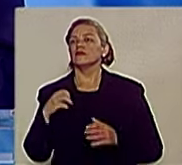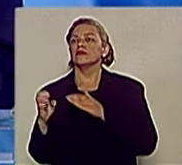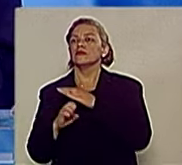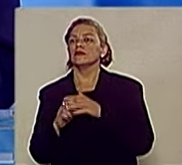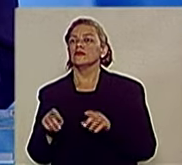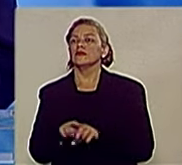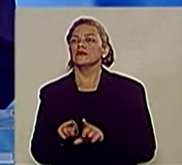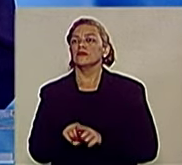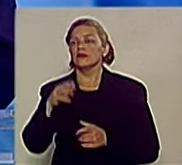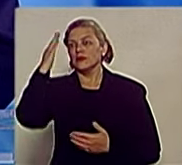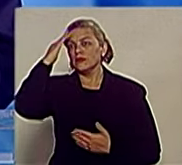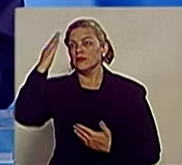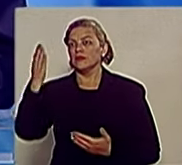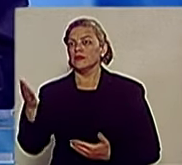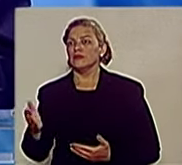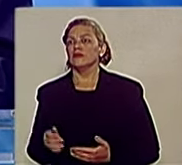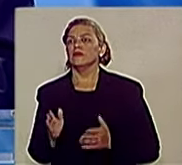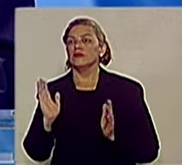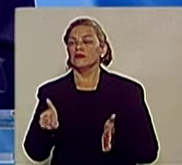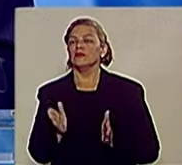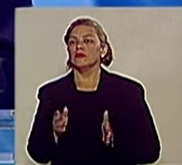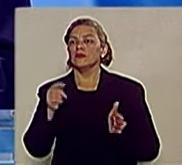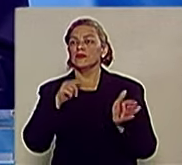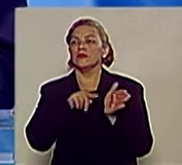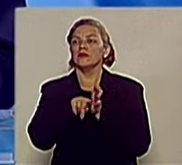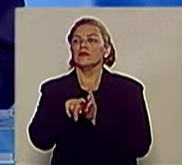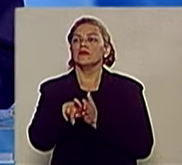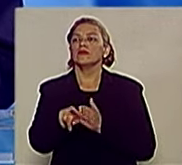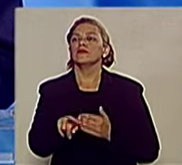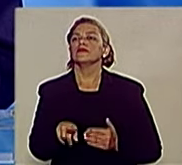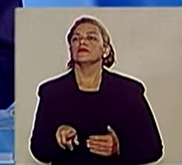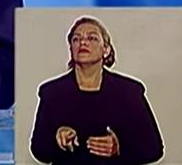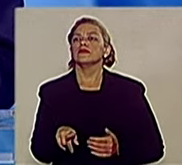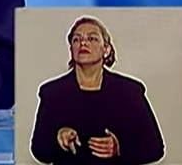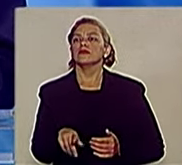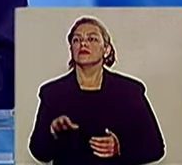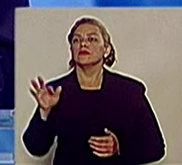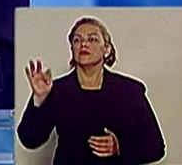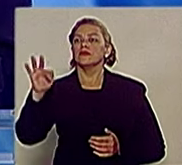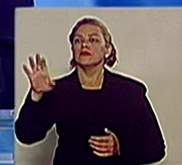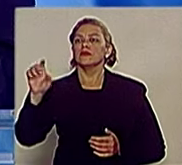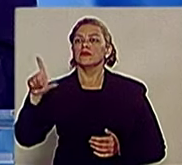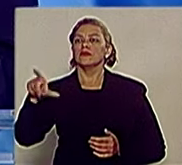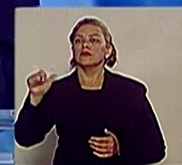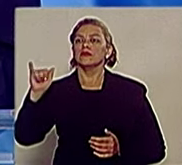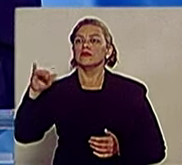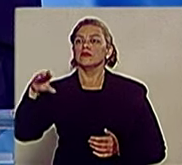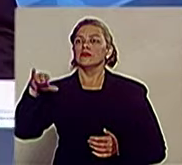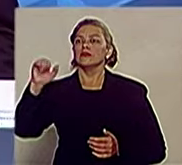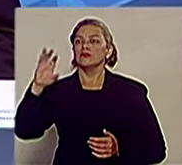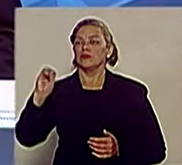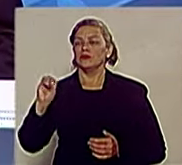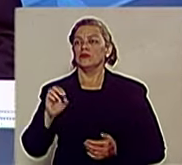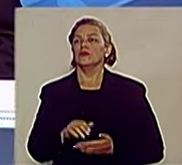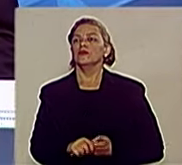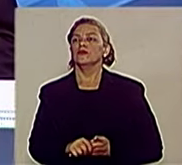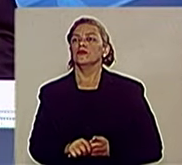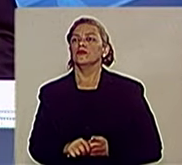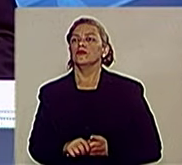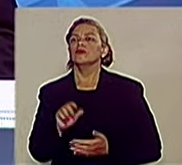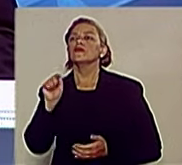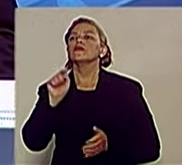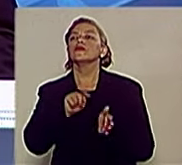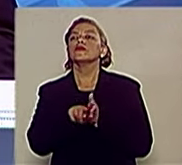Muito obrigado. Seguimos com o debate. Agora é a vez da pergunta do candidato do PSDB, Felício Ramut. Para quem vai a pergunta, candidato? É para o